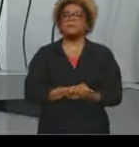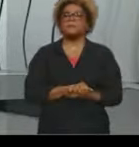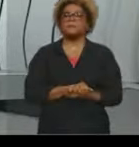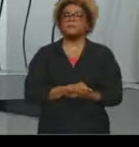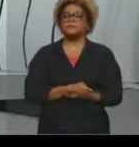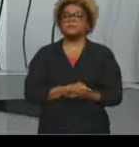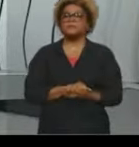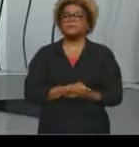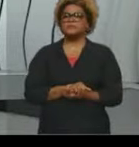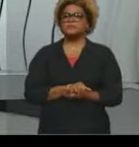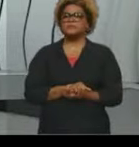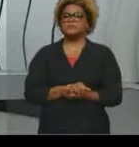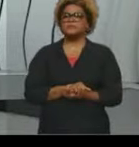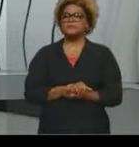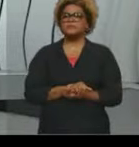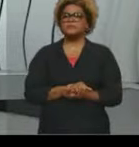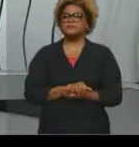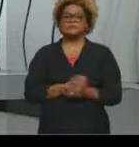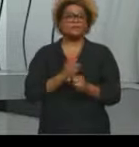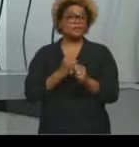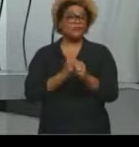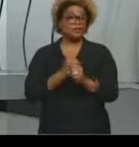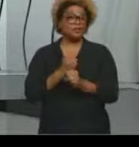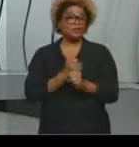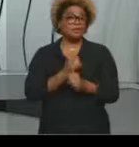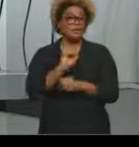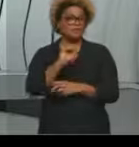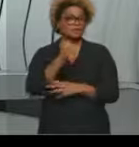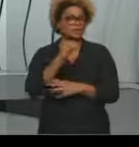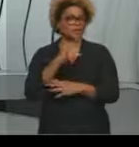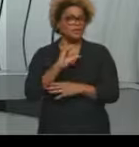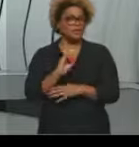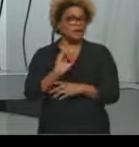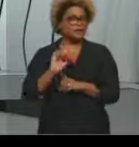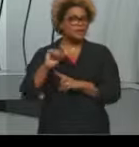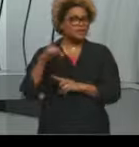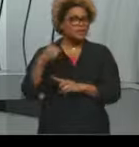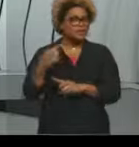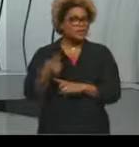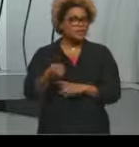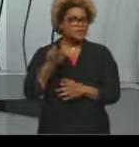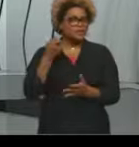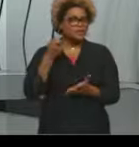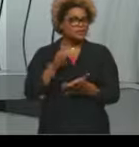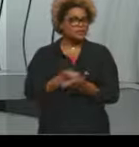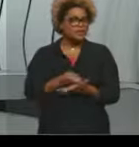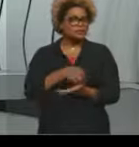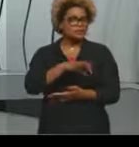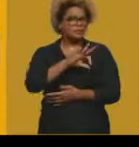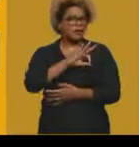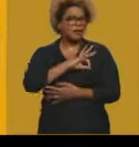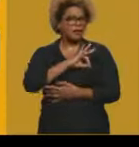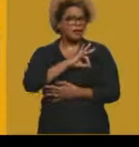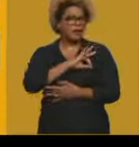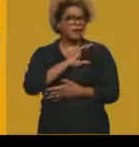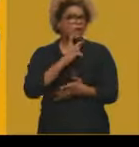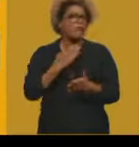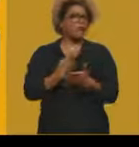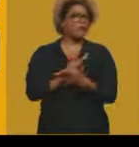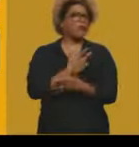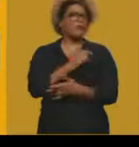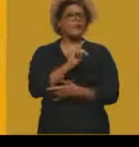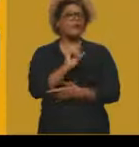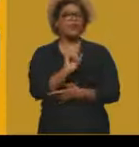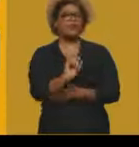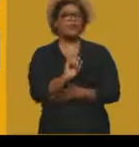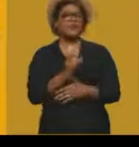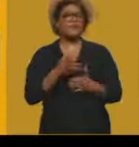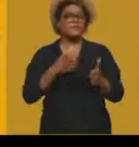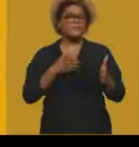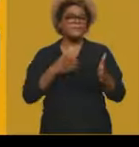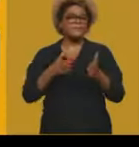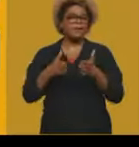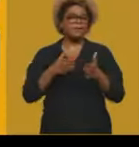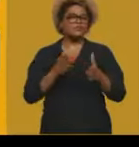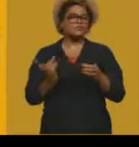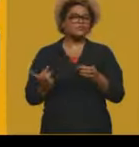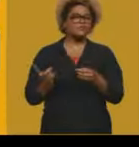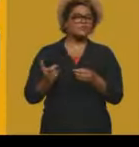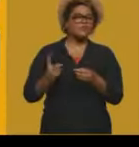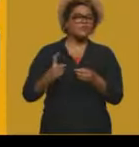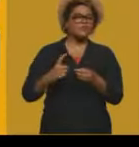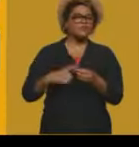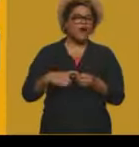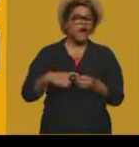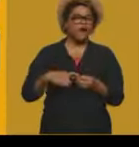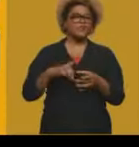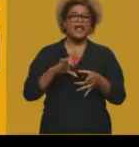Bom, na década de 80, pós-ditadura militar, a gente vai ter aí, né, um período de retorno às